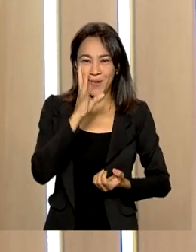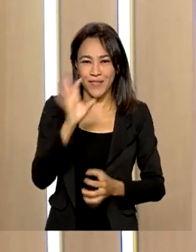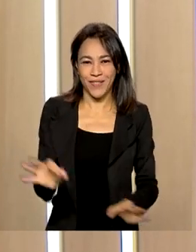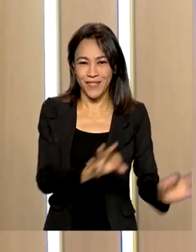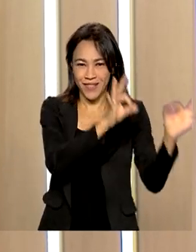Tenha um ótimo dia.